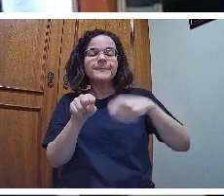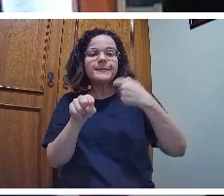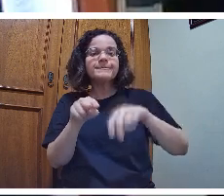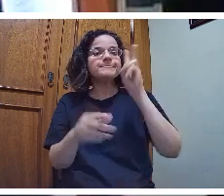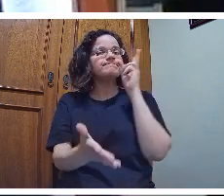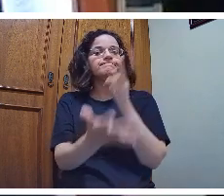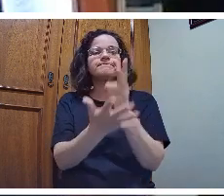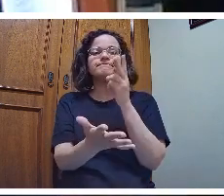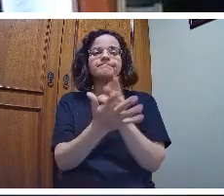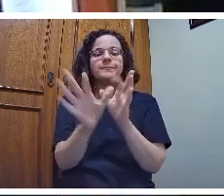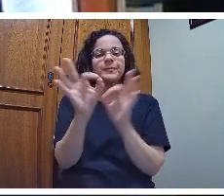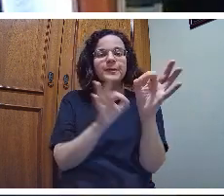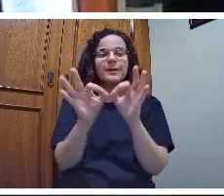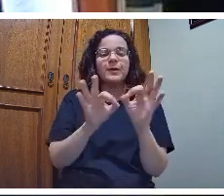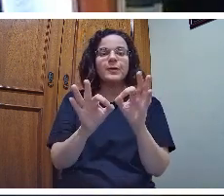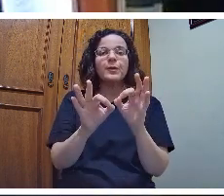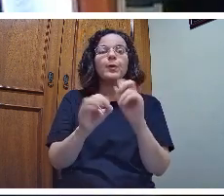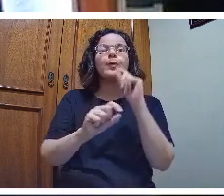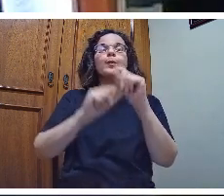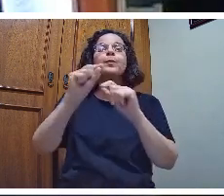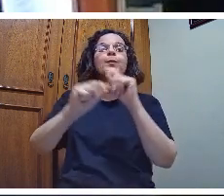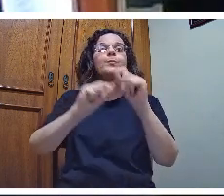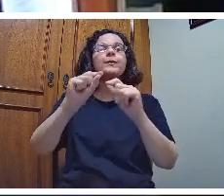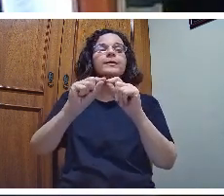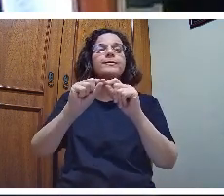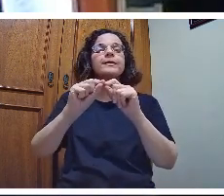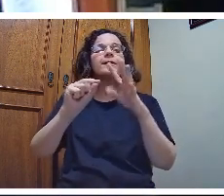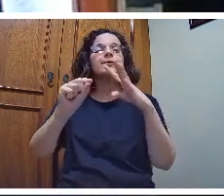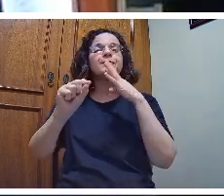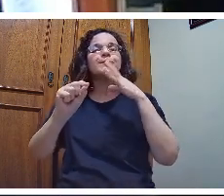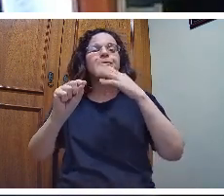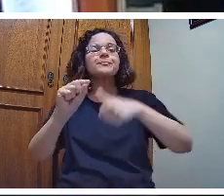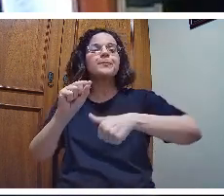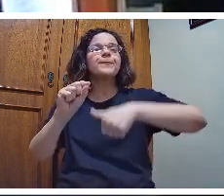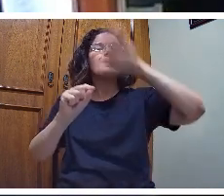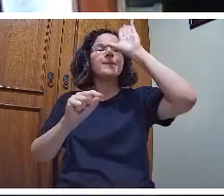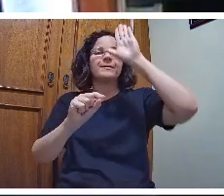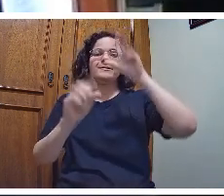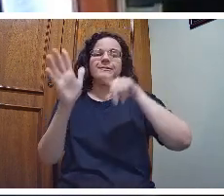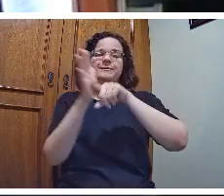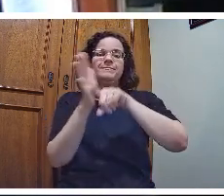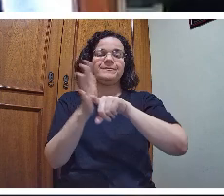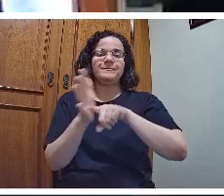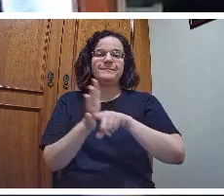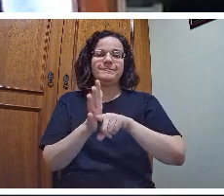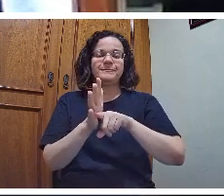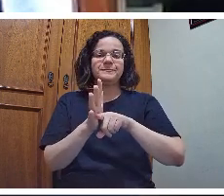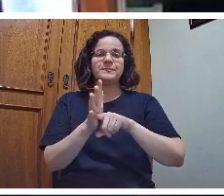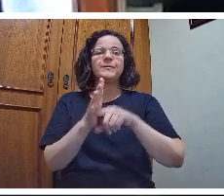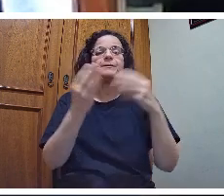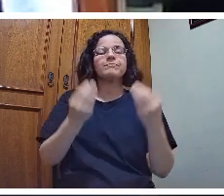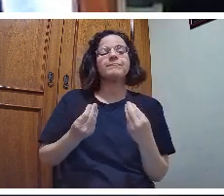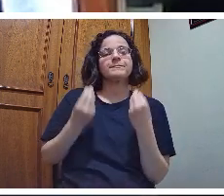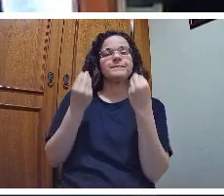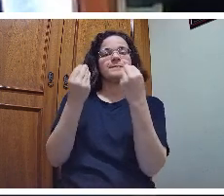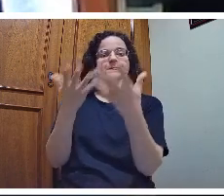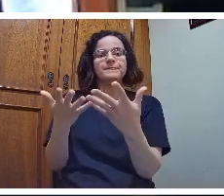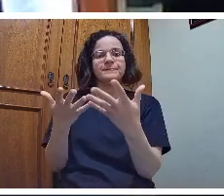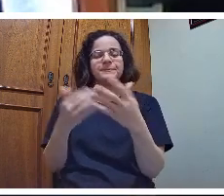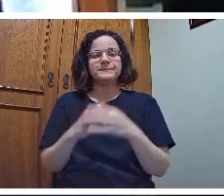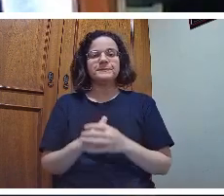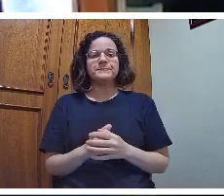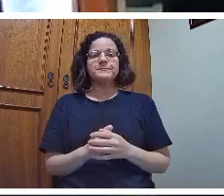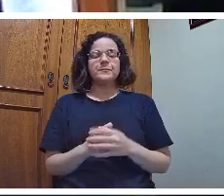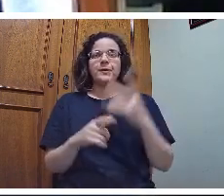sempre elaborado a partir do conhecimento mais avançado, mais elaborado, mais científico, posto à disposição.